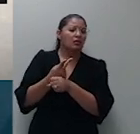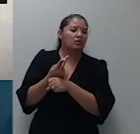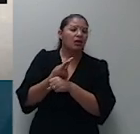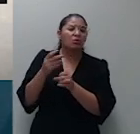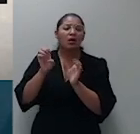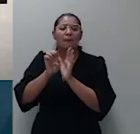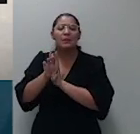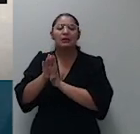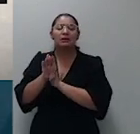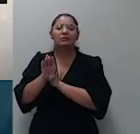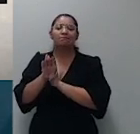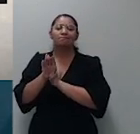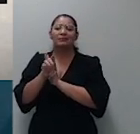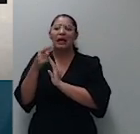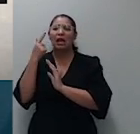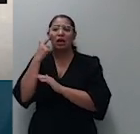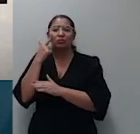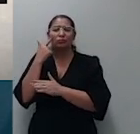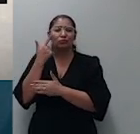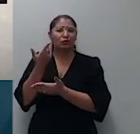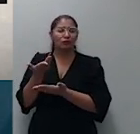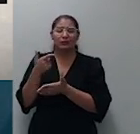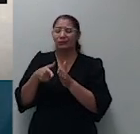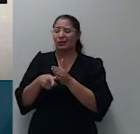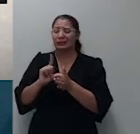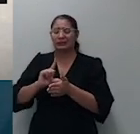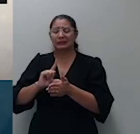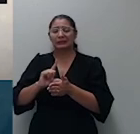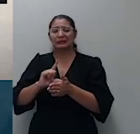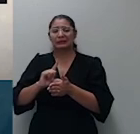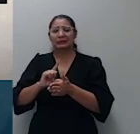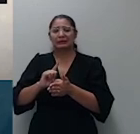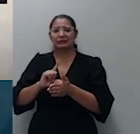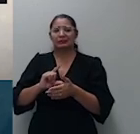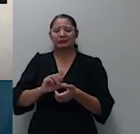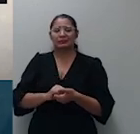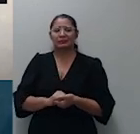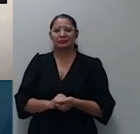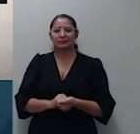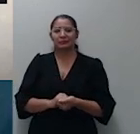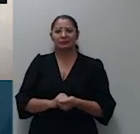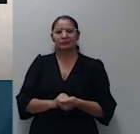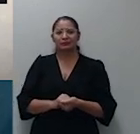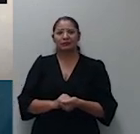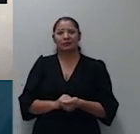tinha visto ele antes desculpa aos colegas mas parece que é um